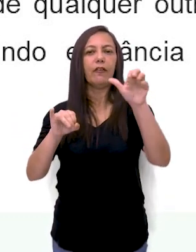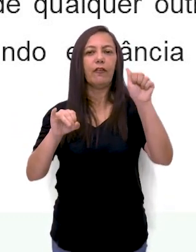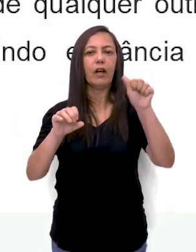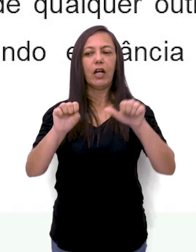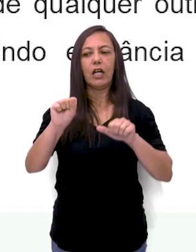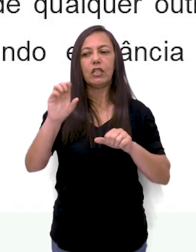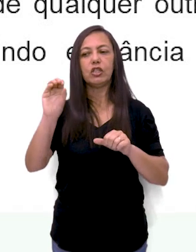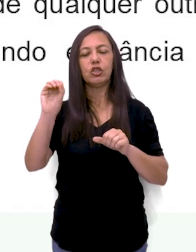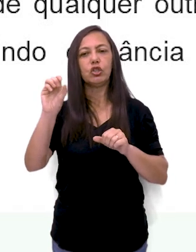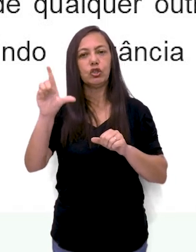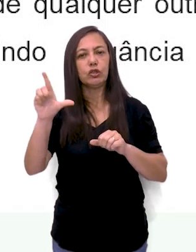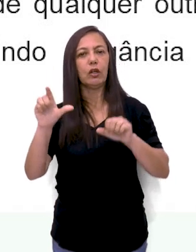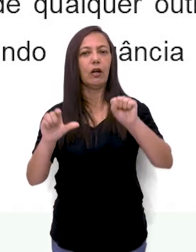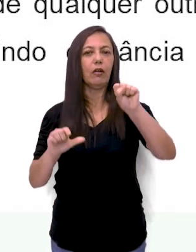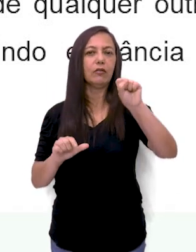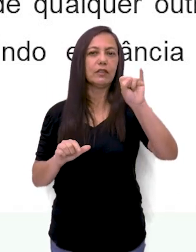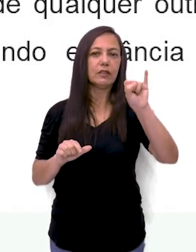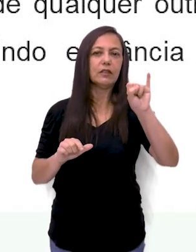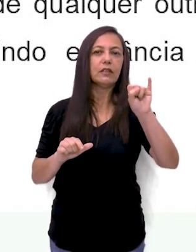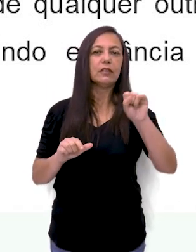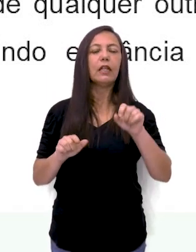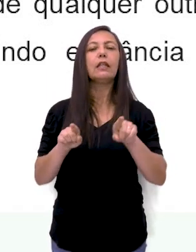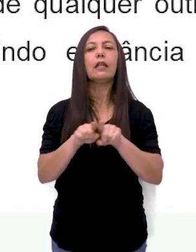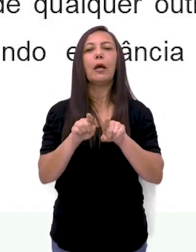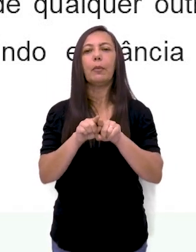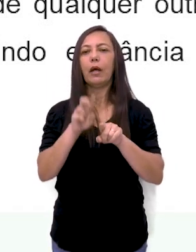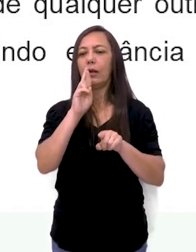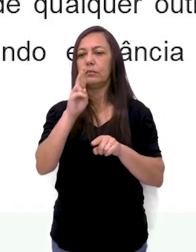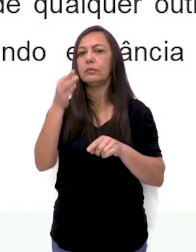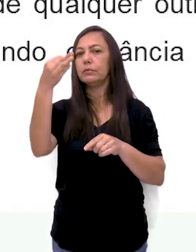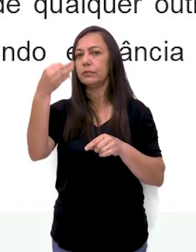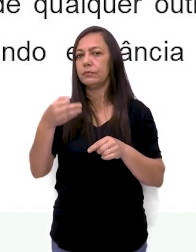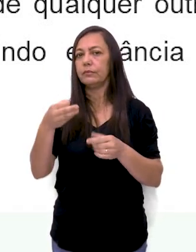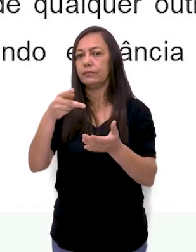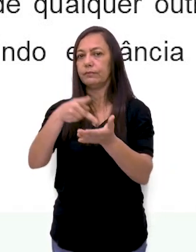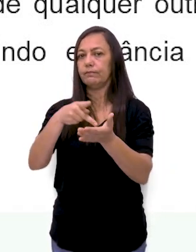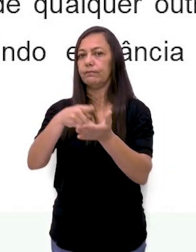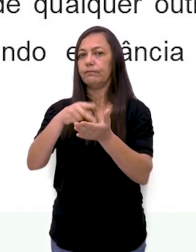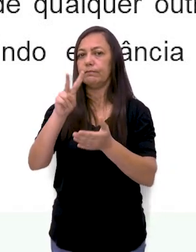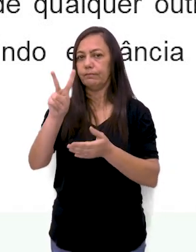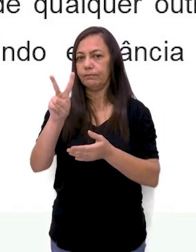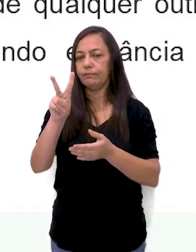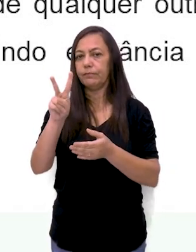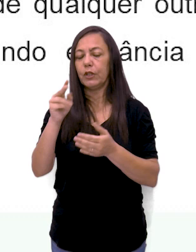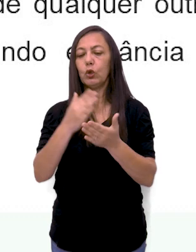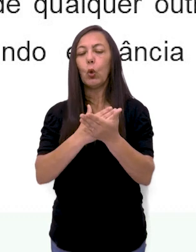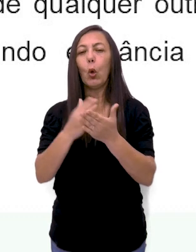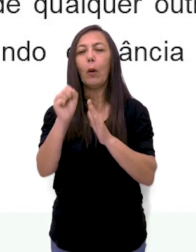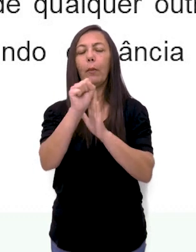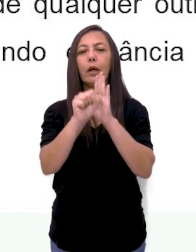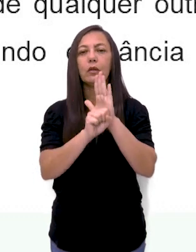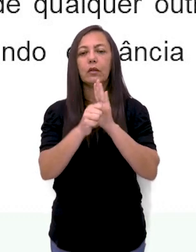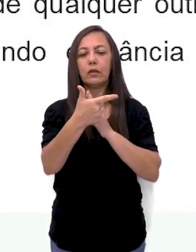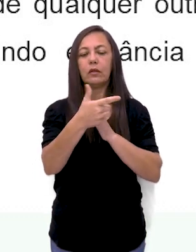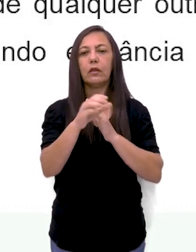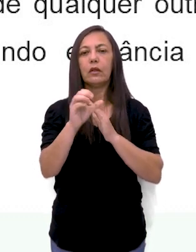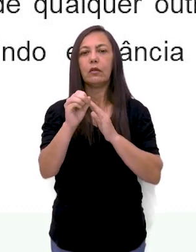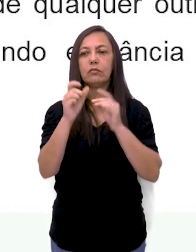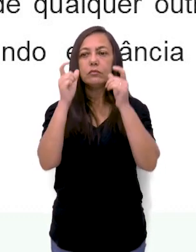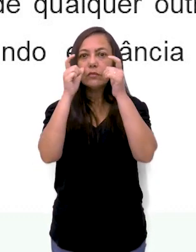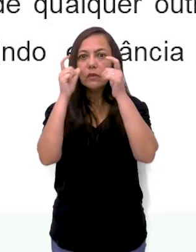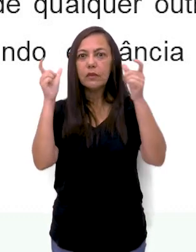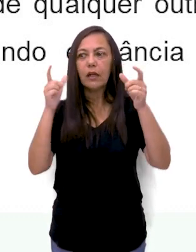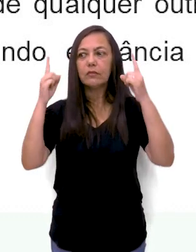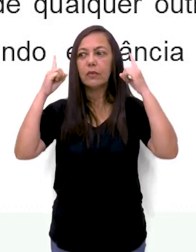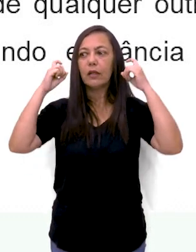Lá e Si. Essa alternativa também é verdadeira. No início do século XX, o interesse por novos